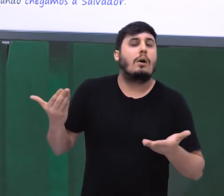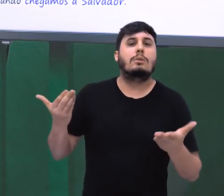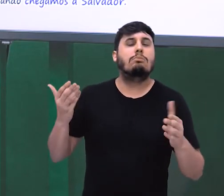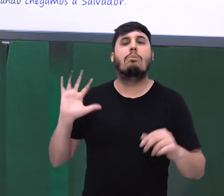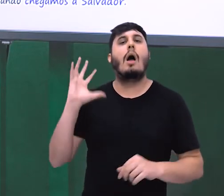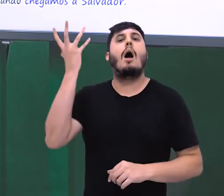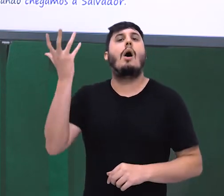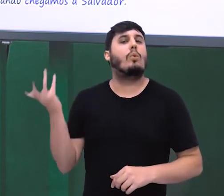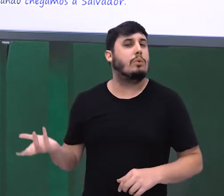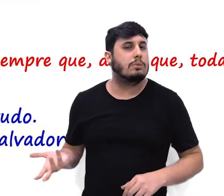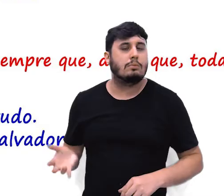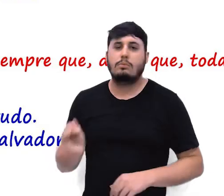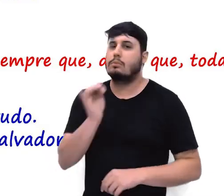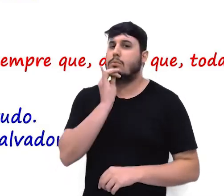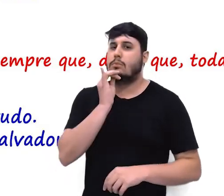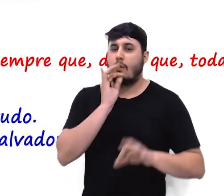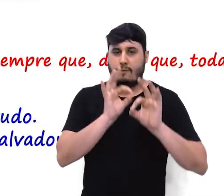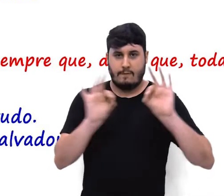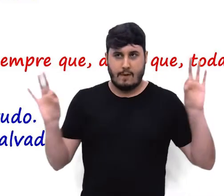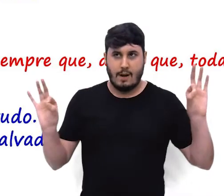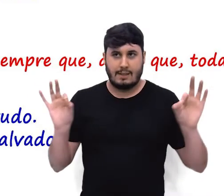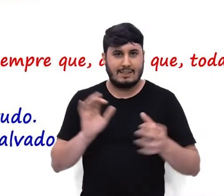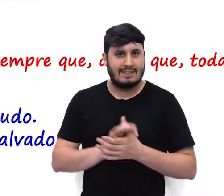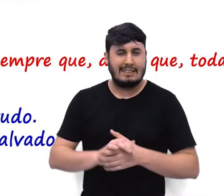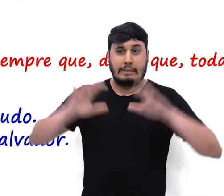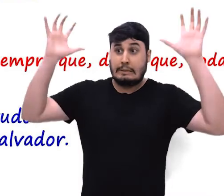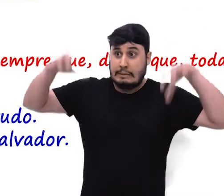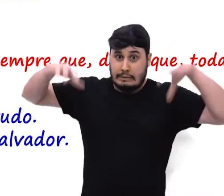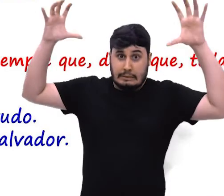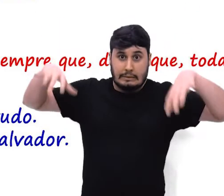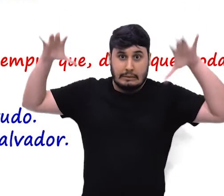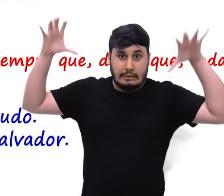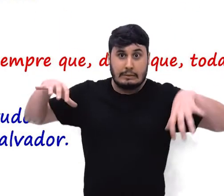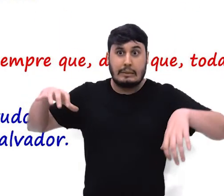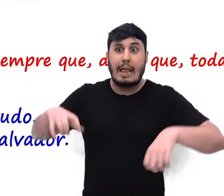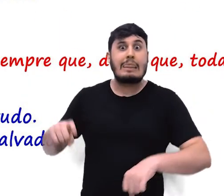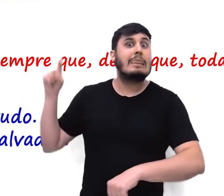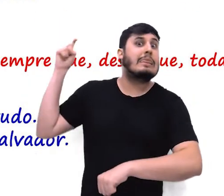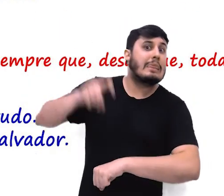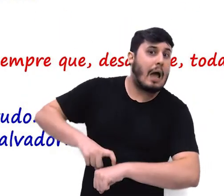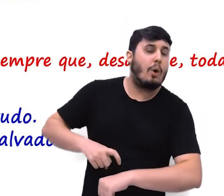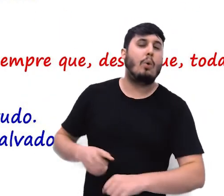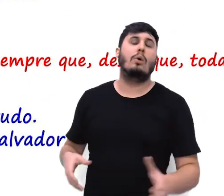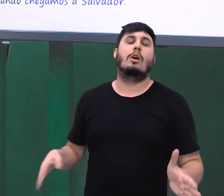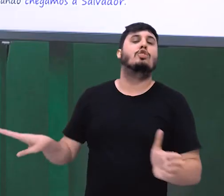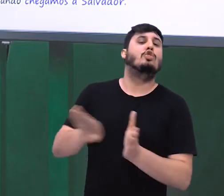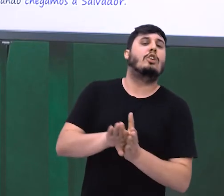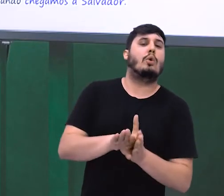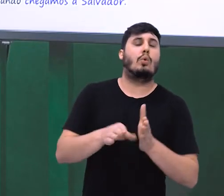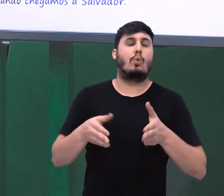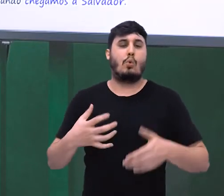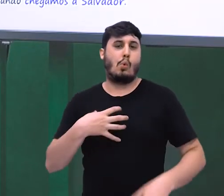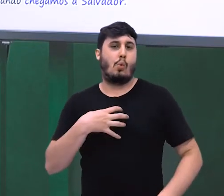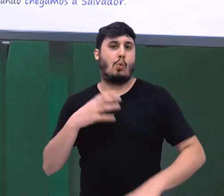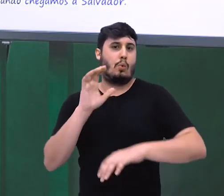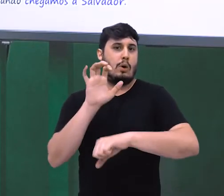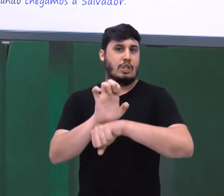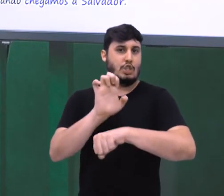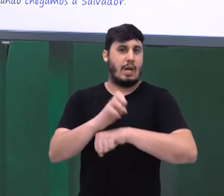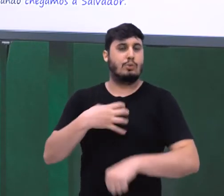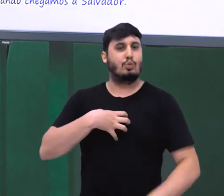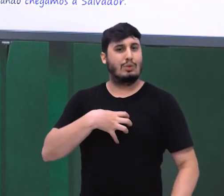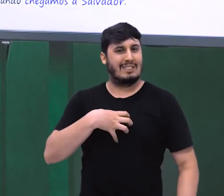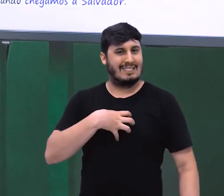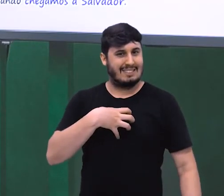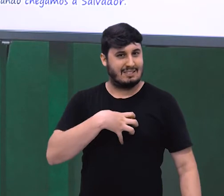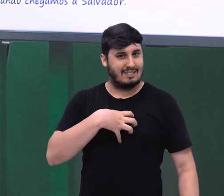Olha o segundo exemplo. Caía uma tempestade quando chegamos a Salvador. Veja que a segunda oração, quando chegamos a Salvador,